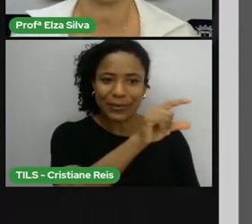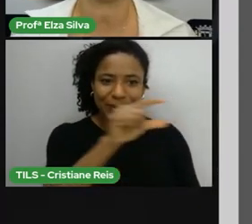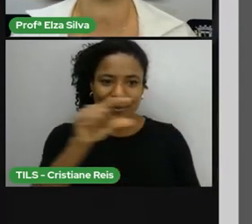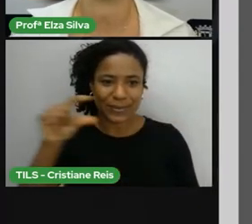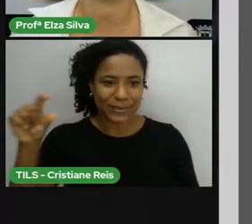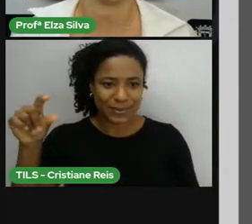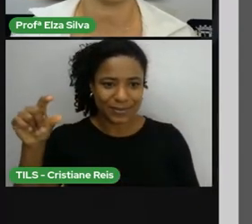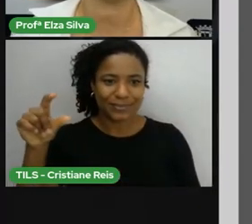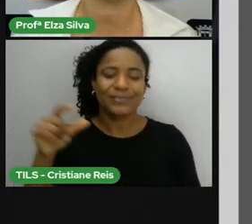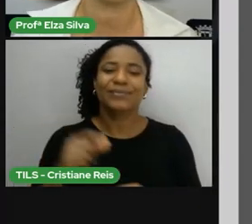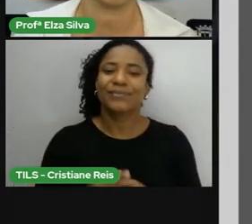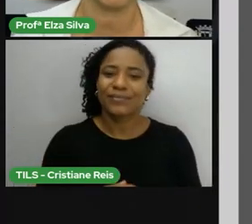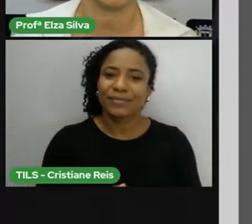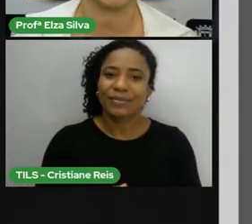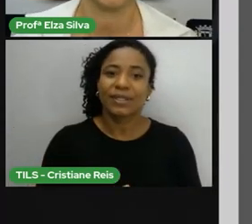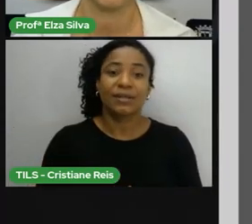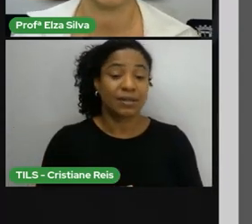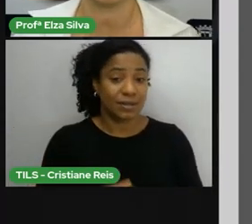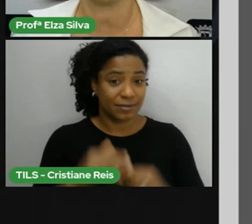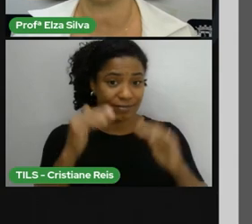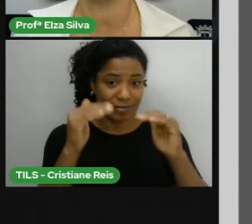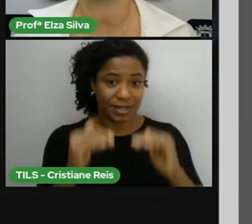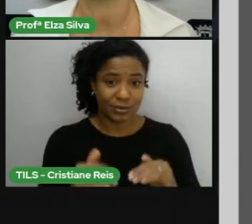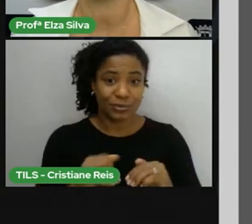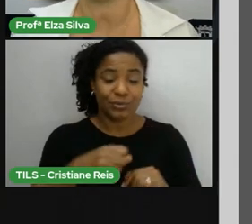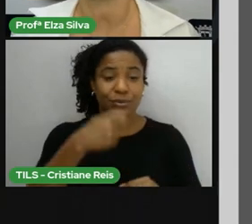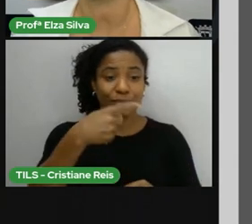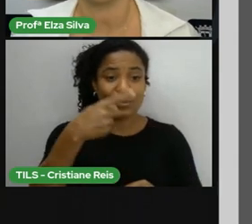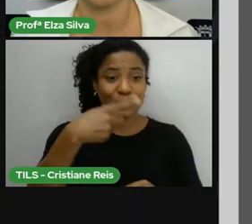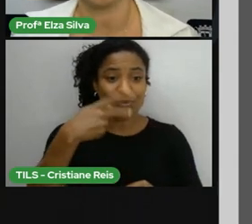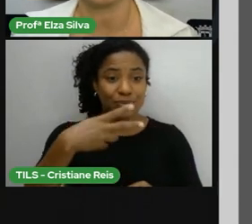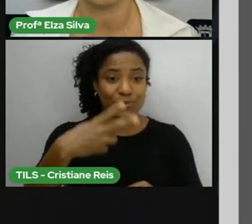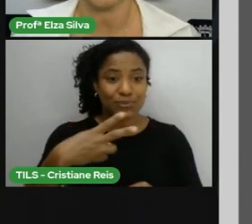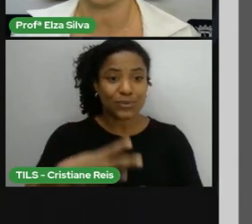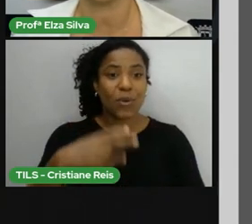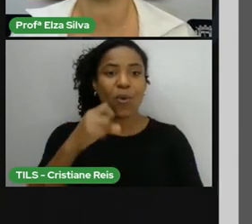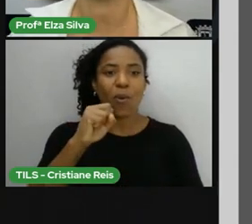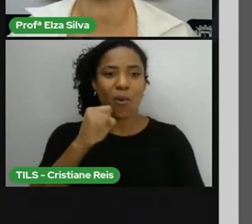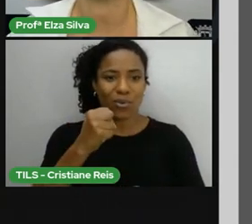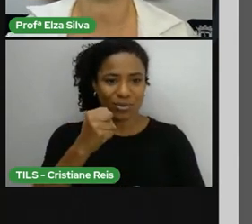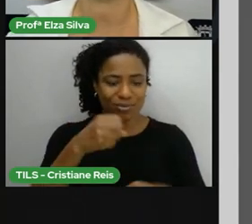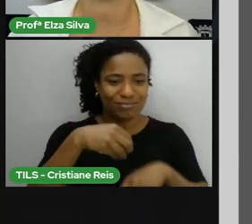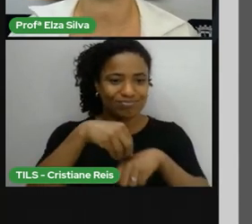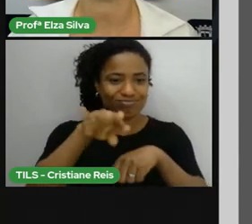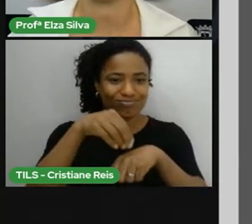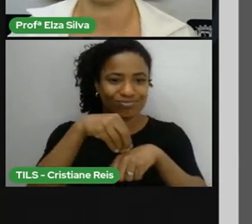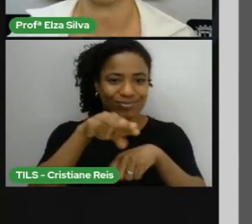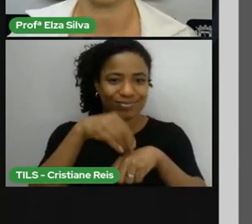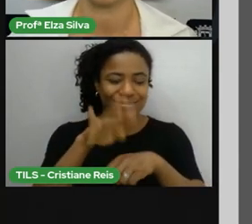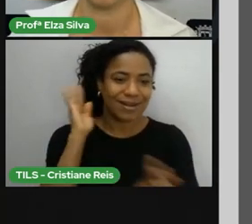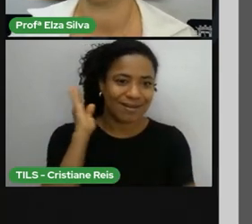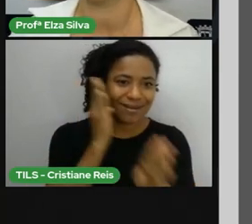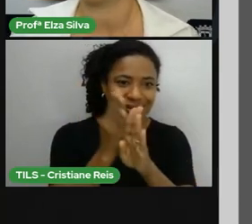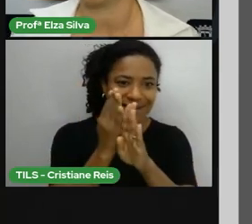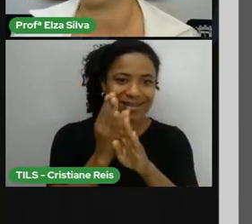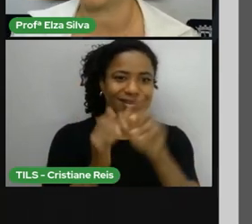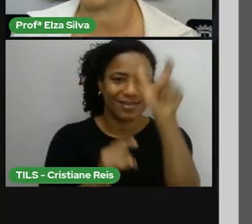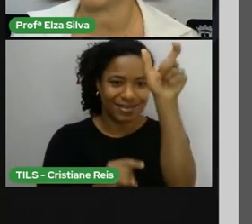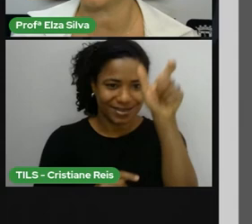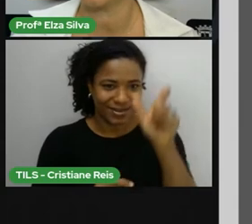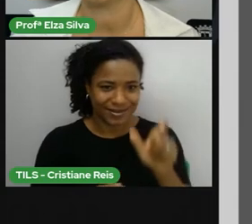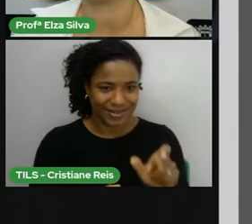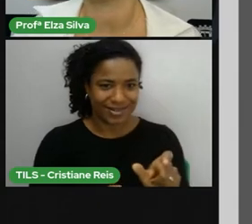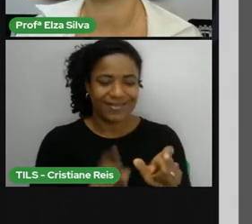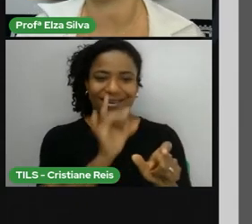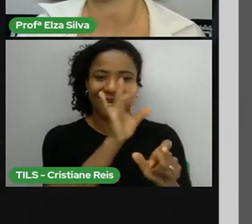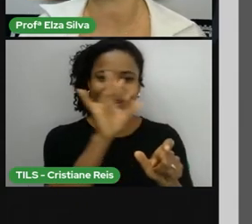abaixo nós temos oito dicas que irão ajudá-los a descobrir que palavras são essas. Lembre